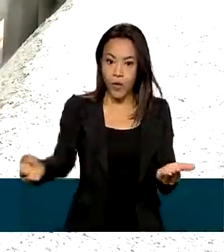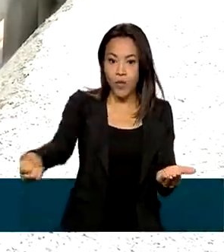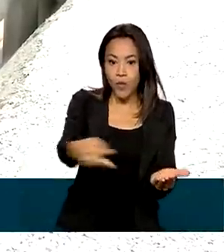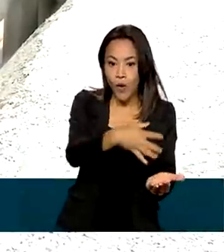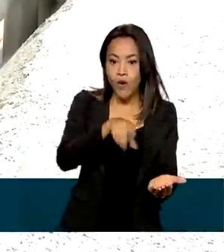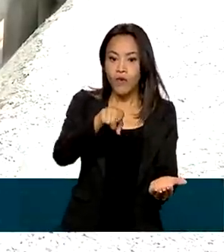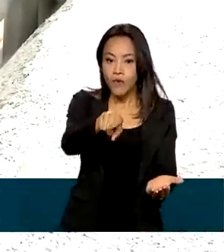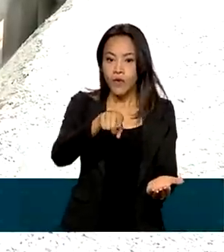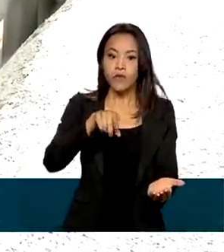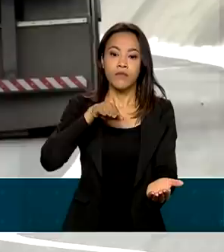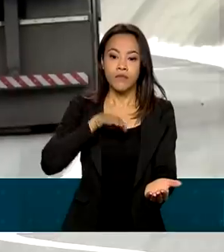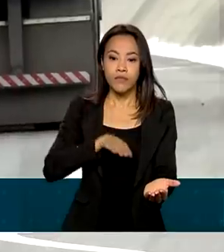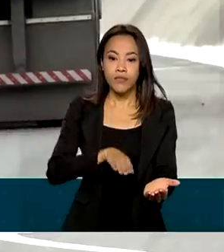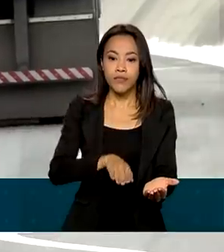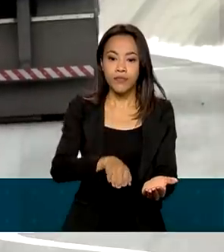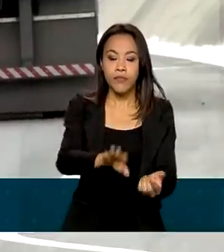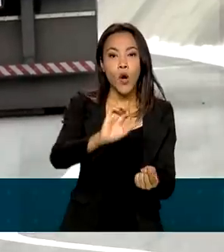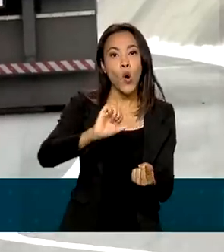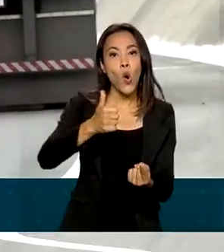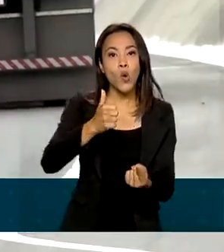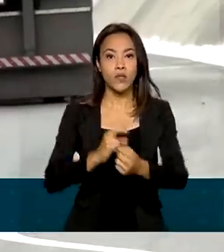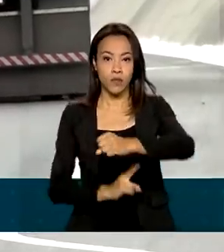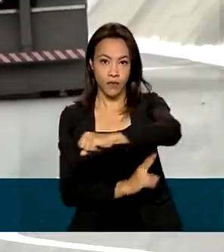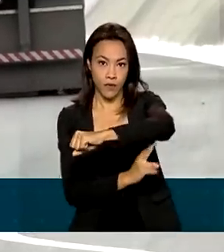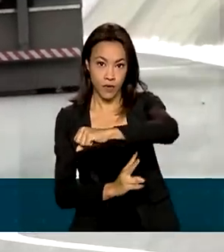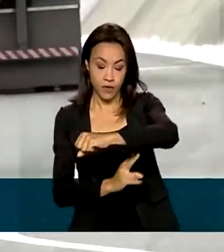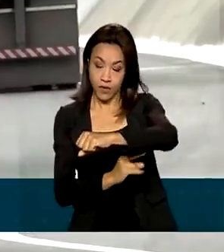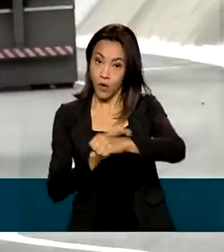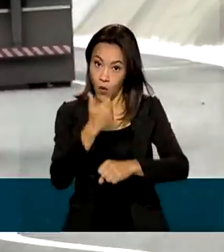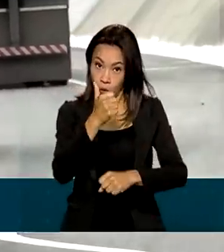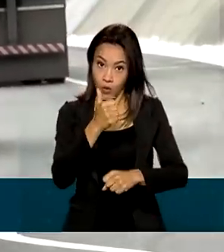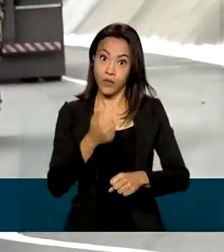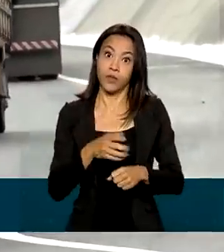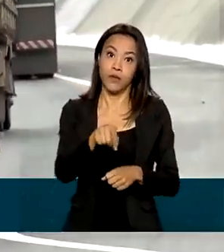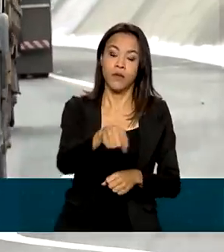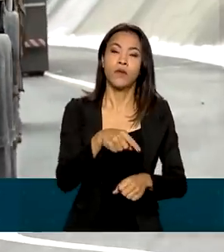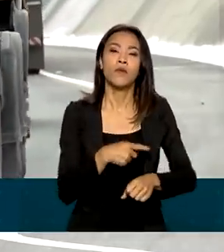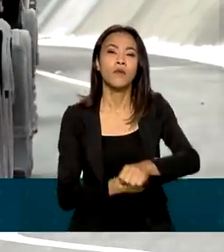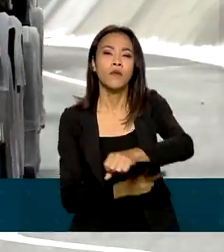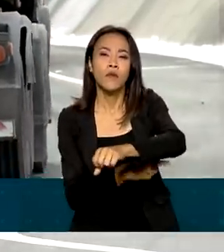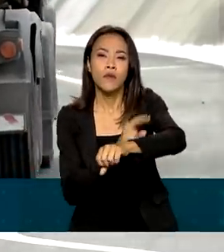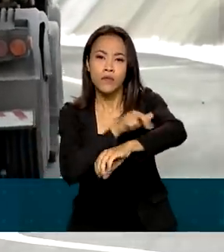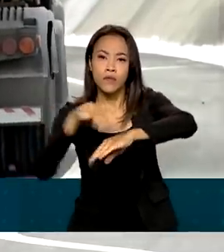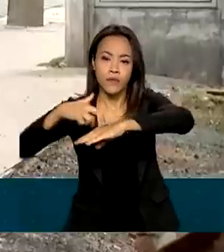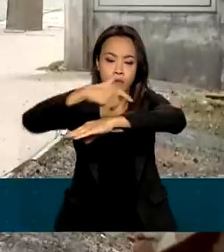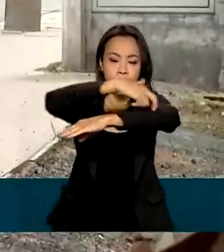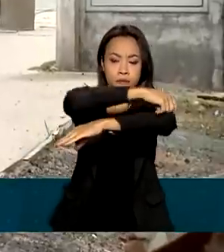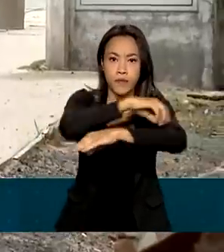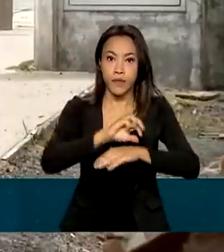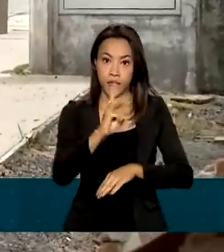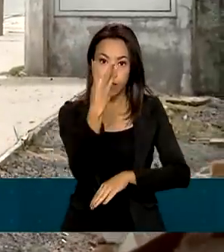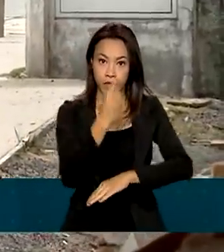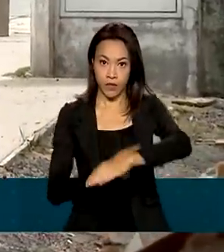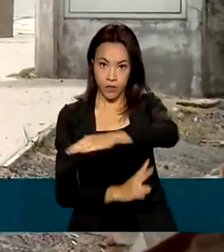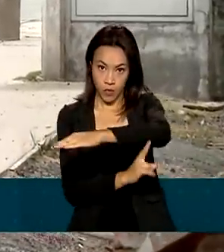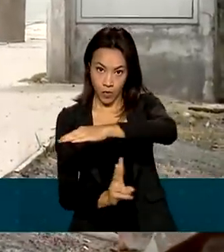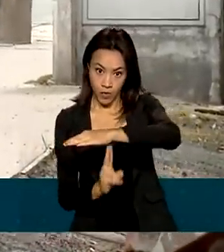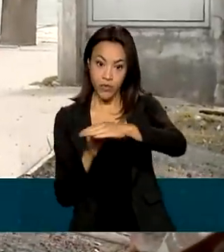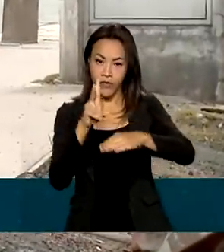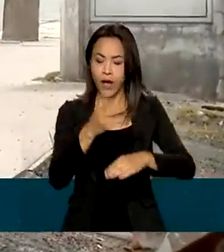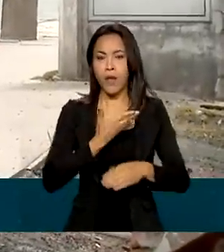de rolamento, 11 viadutos, 3 pontes e ruas laterais. As estruturas viárias vão garantir mais